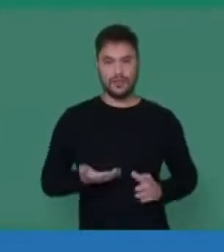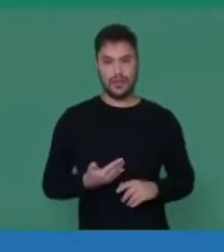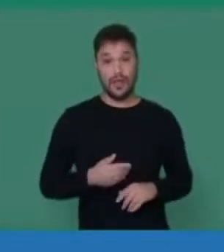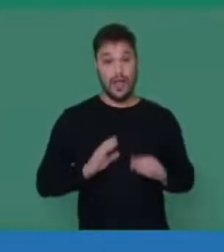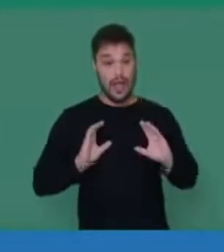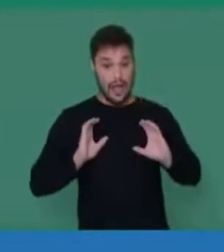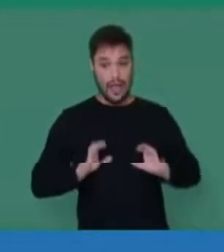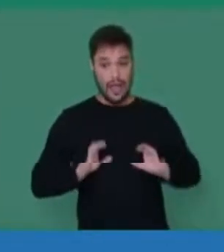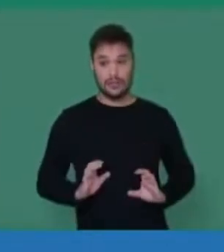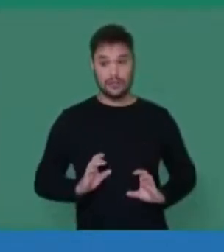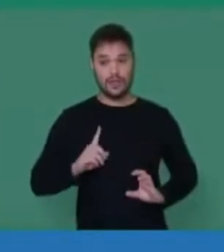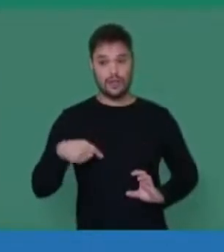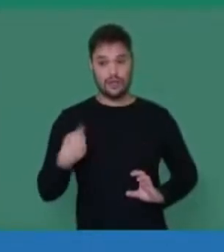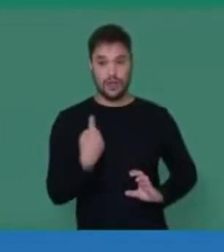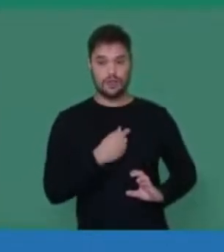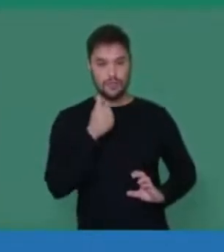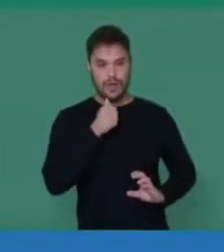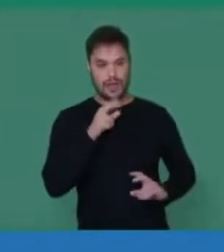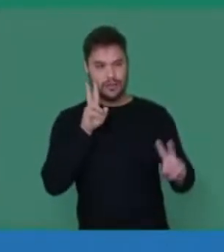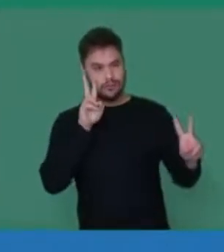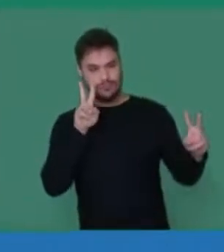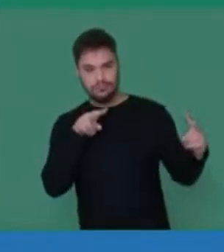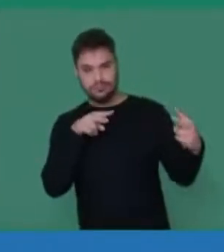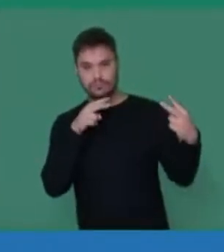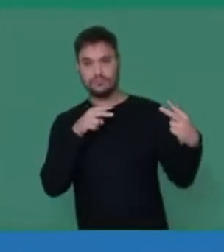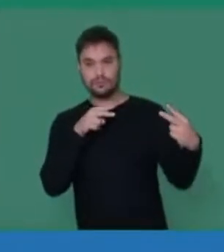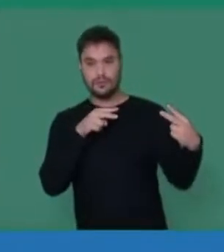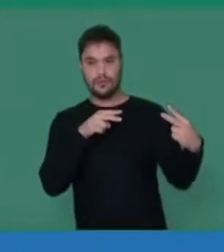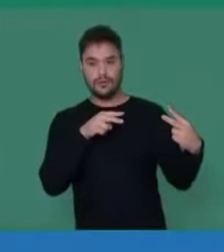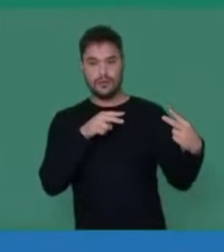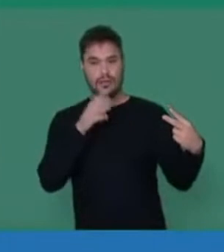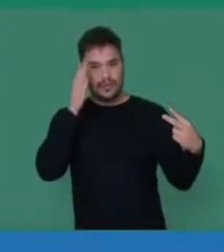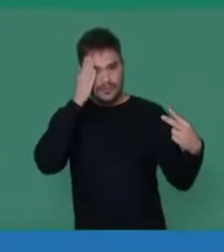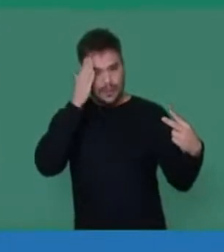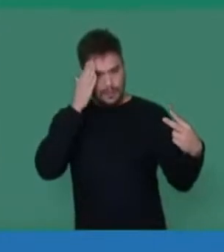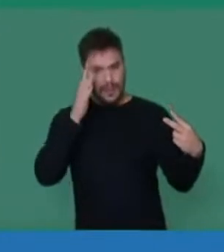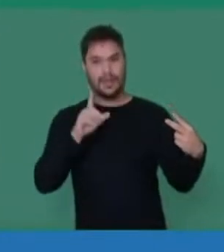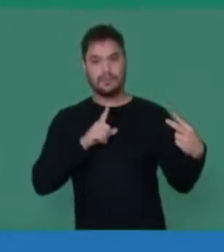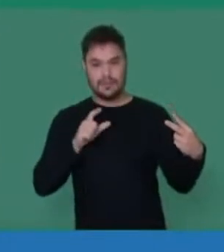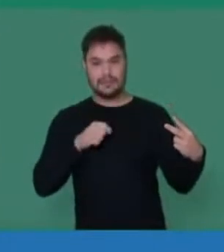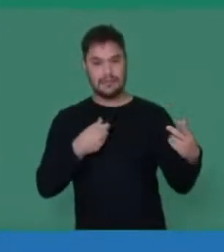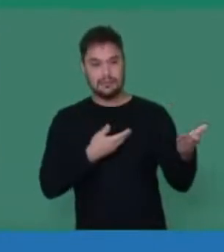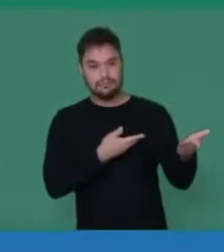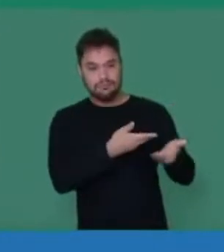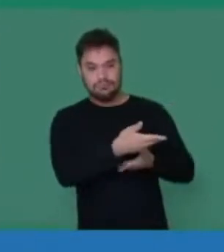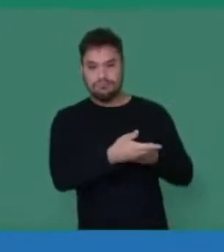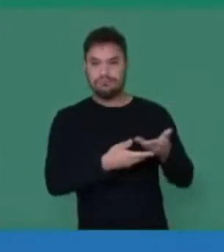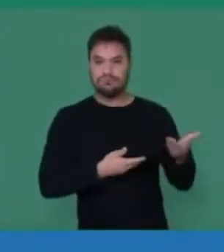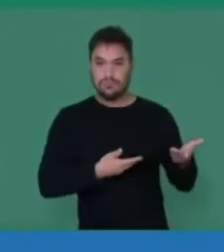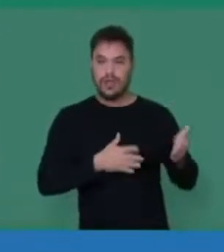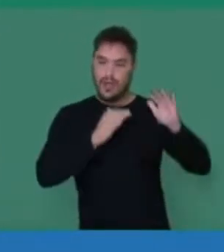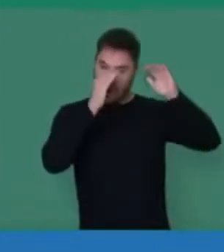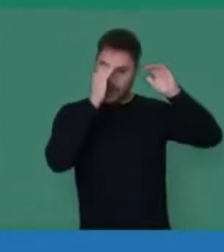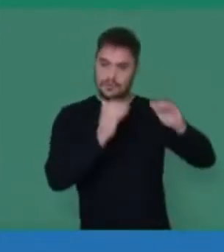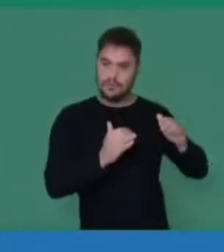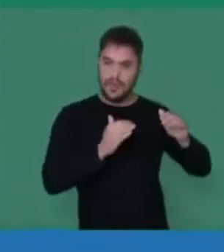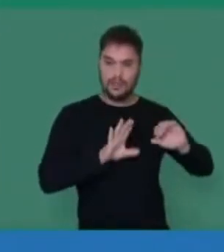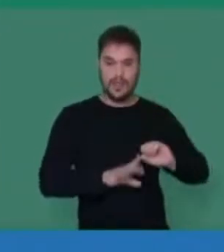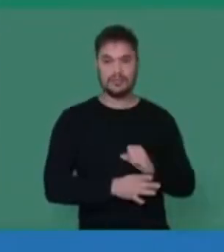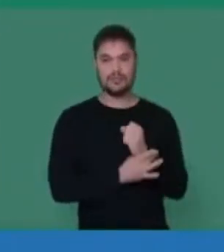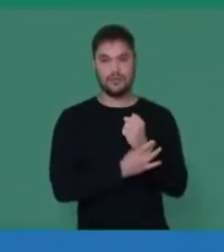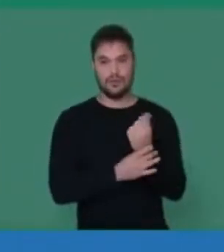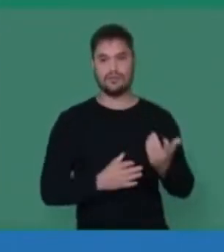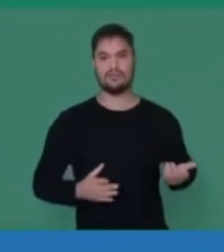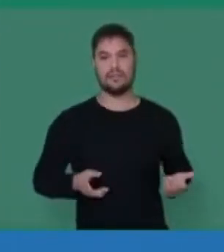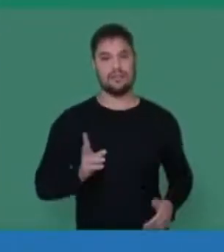a ética entre nós mulheres é nós nos olharmos nos olhos, e sabemos que devemos uma a outra, o respeito e a proteção,